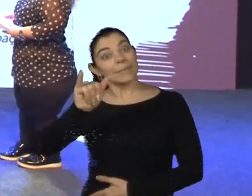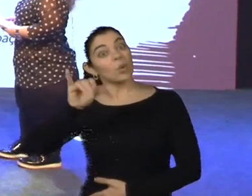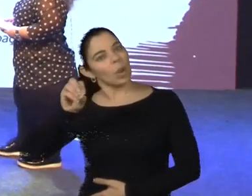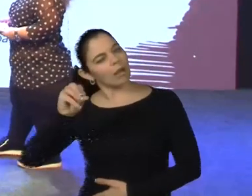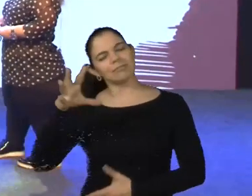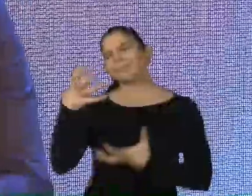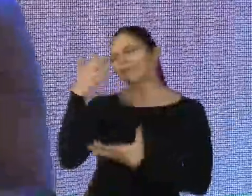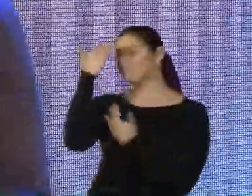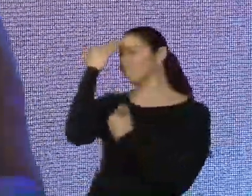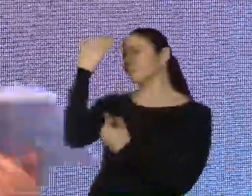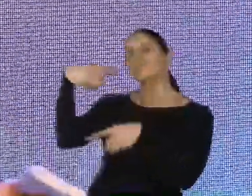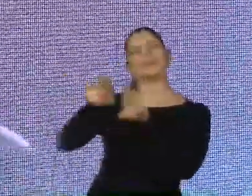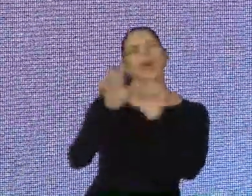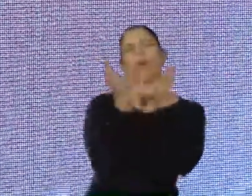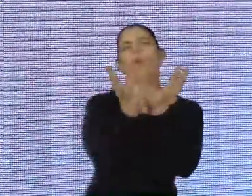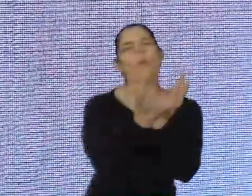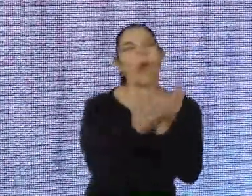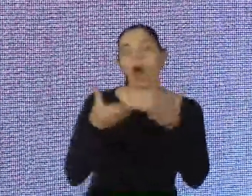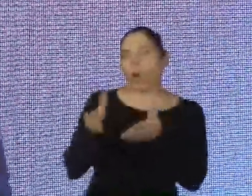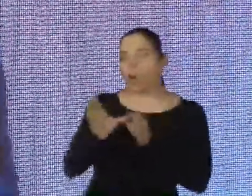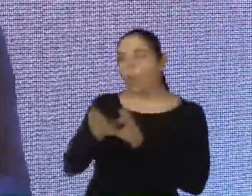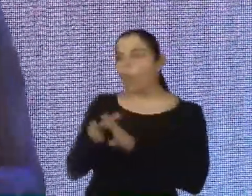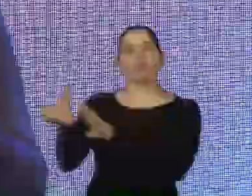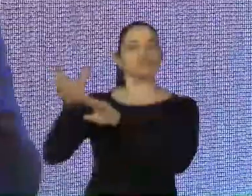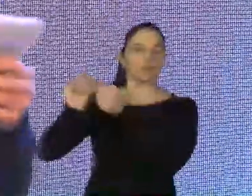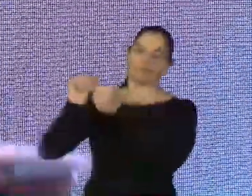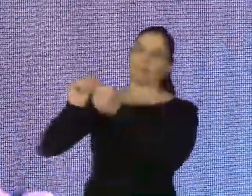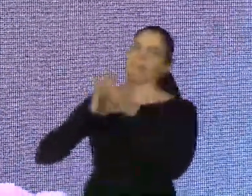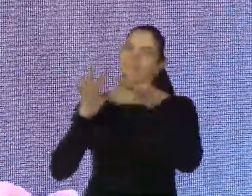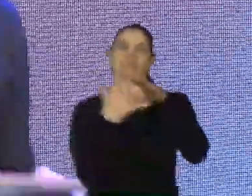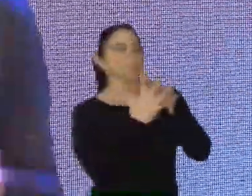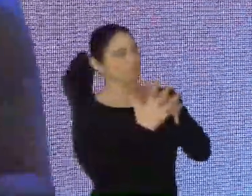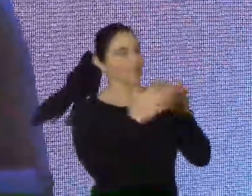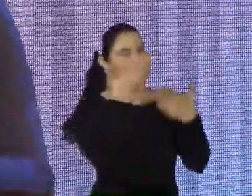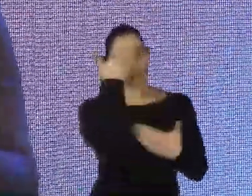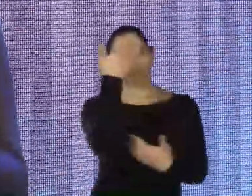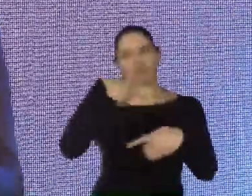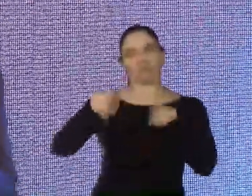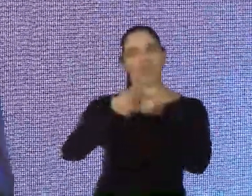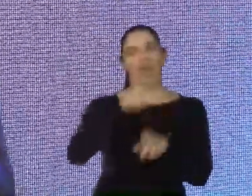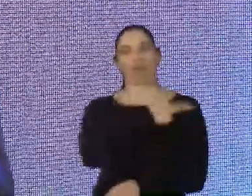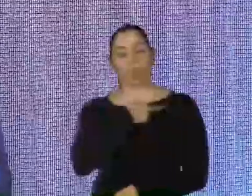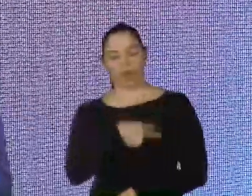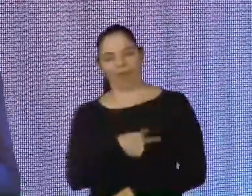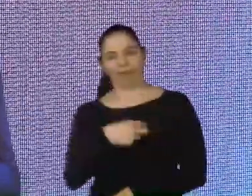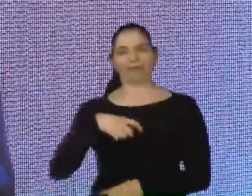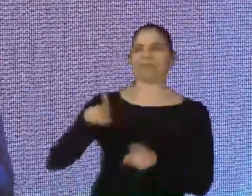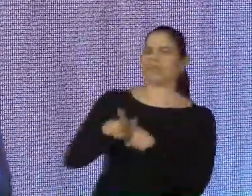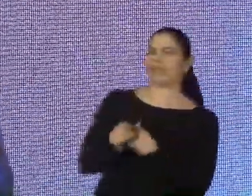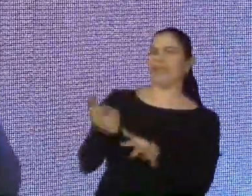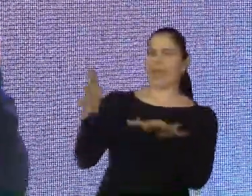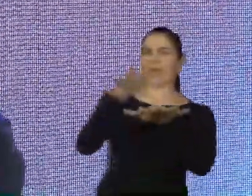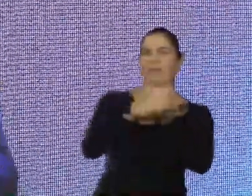especialmente também a toda a equipe e o conselho do Ser Intimidade, um agradecimento especial ao Henrique, a esse amigo que a inclusão me deu, e